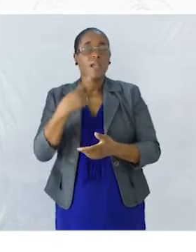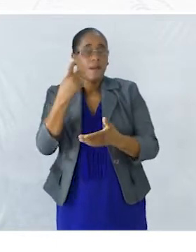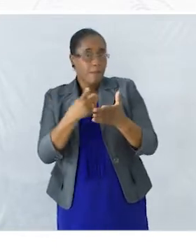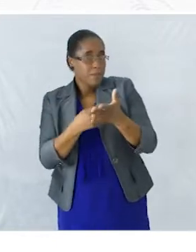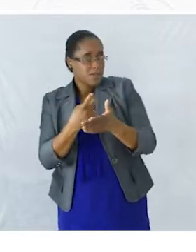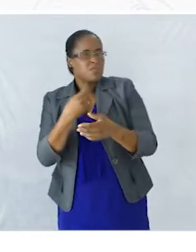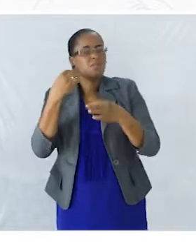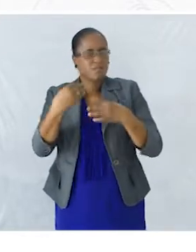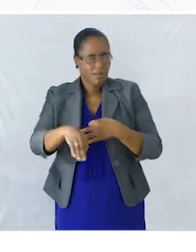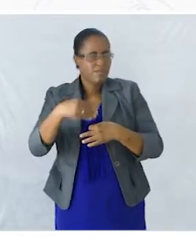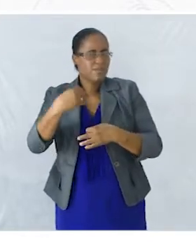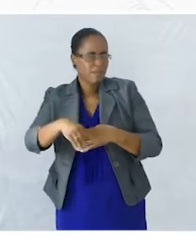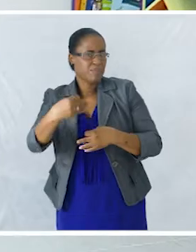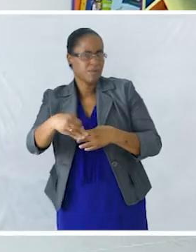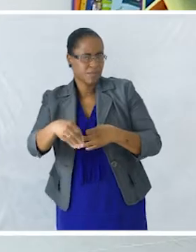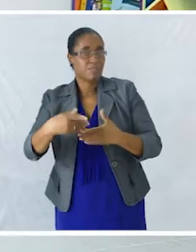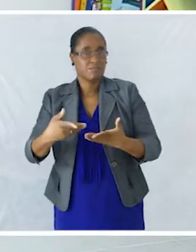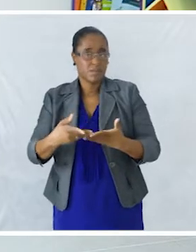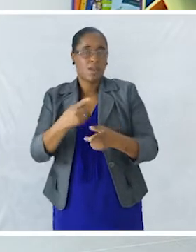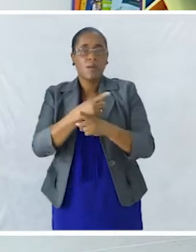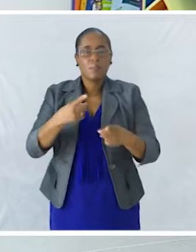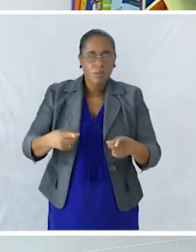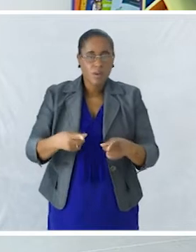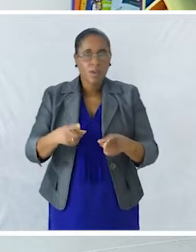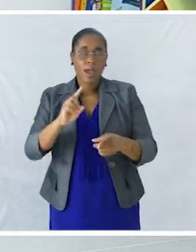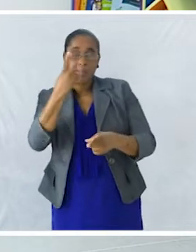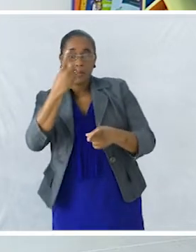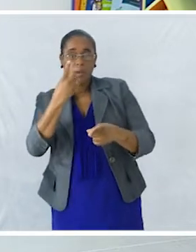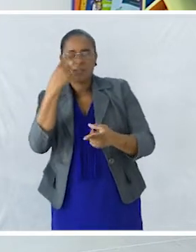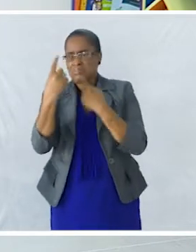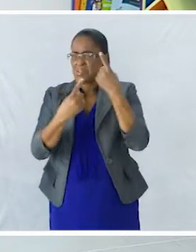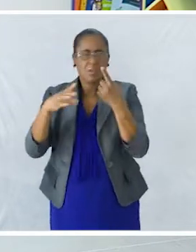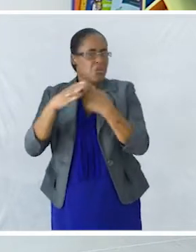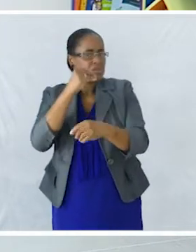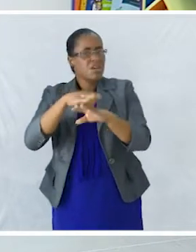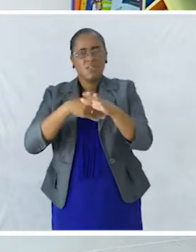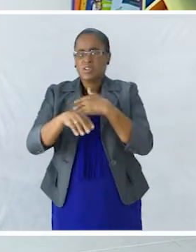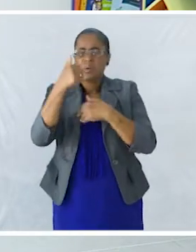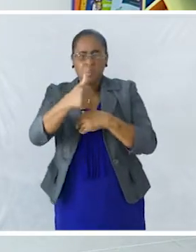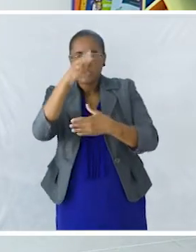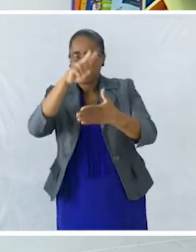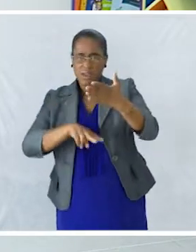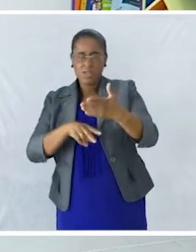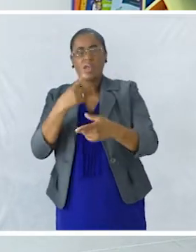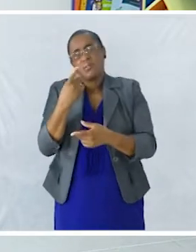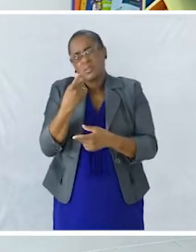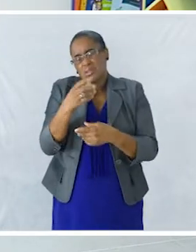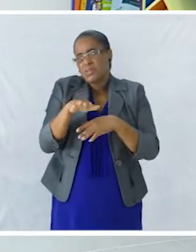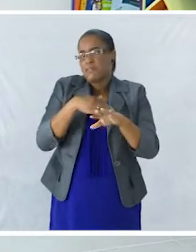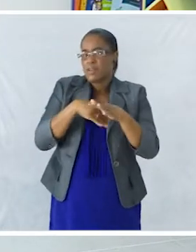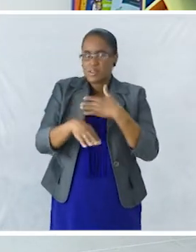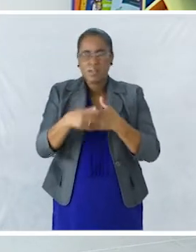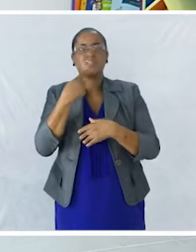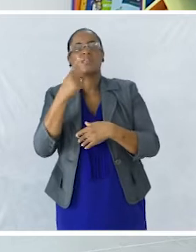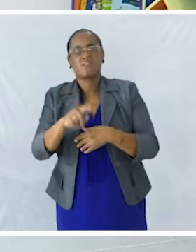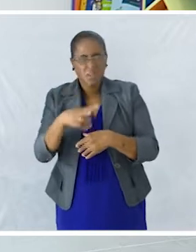persistência. Por quê? Porque à primeira ninguém consegue fazer um bom texto. É preciso fazer, rever, às vezes